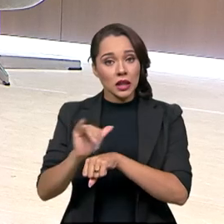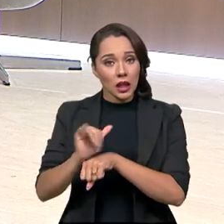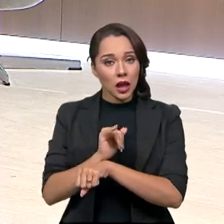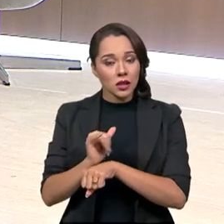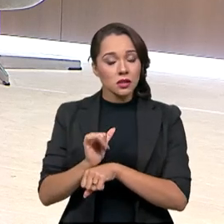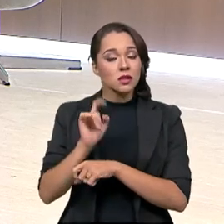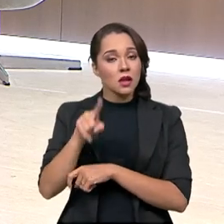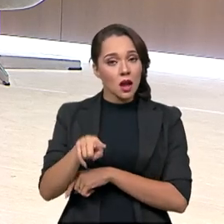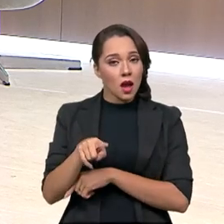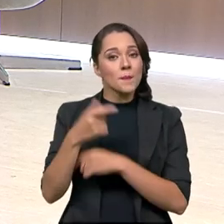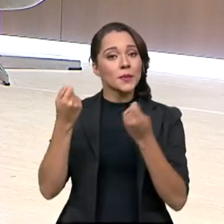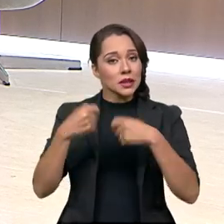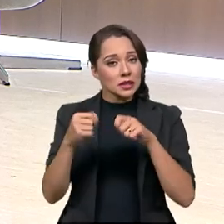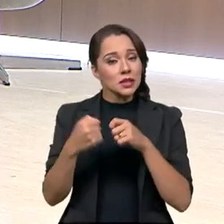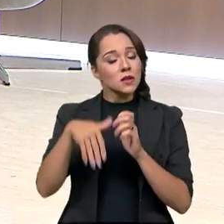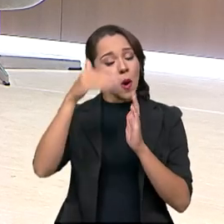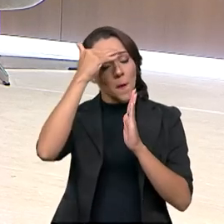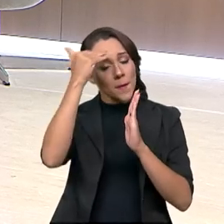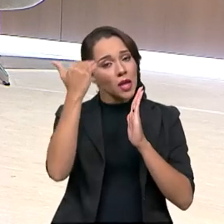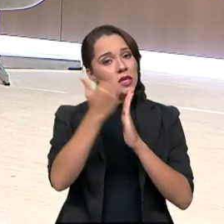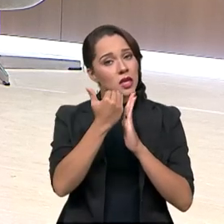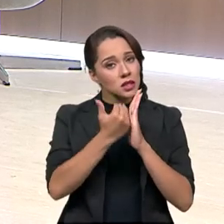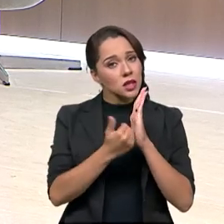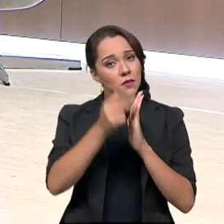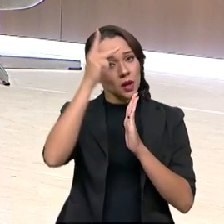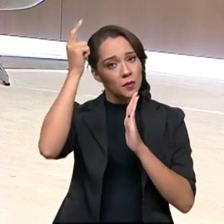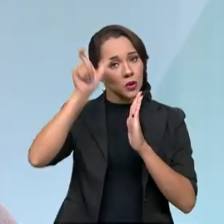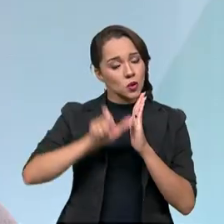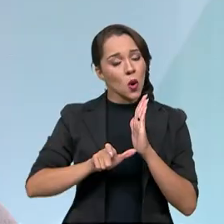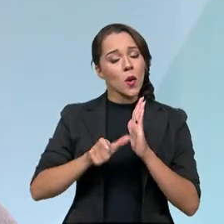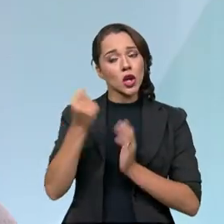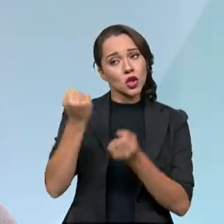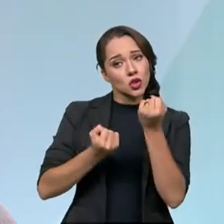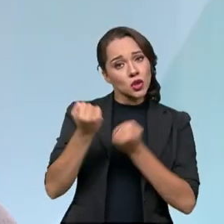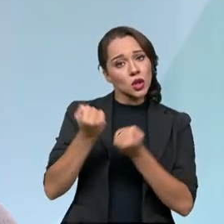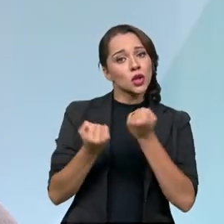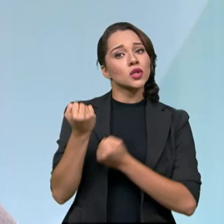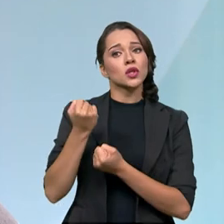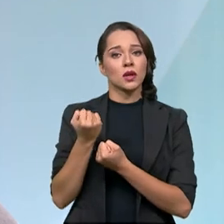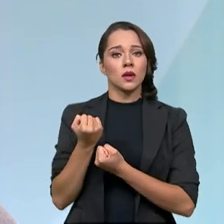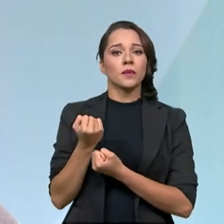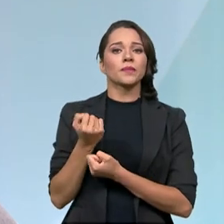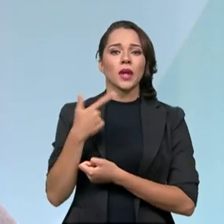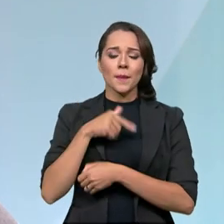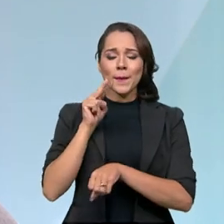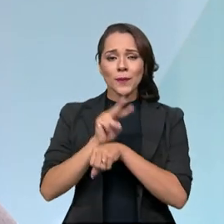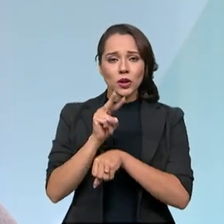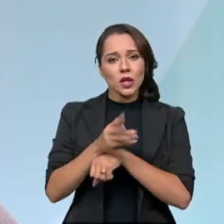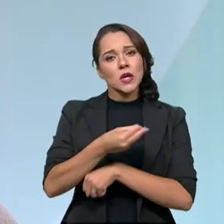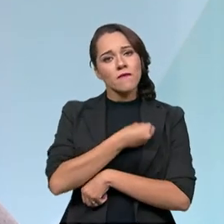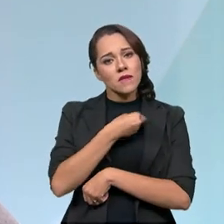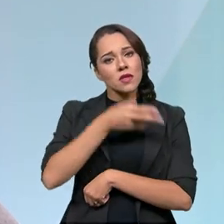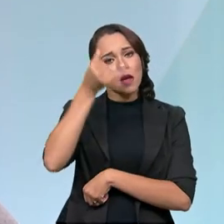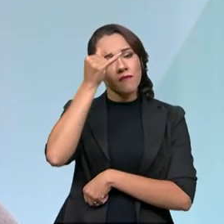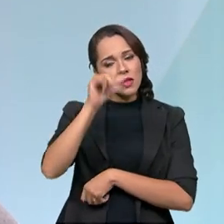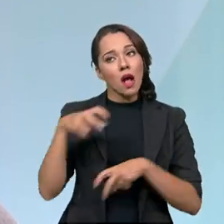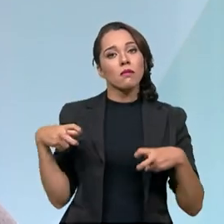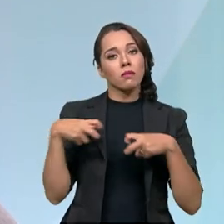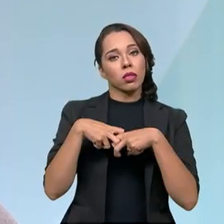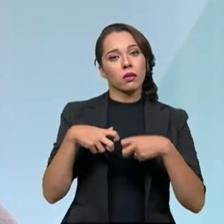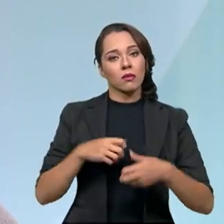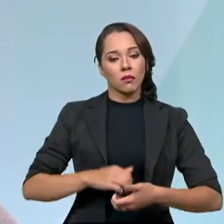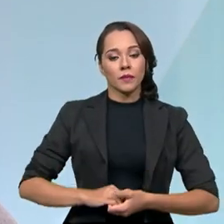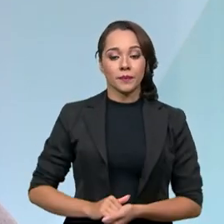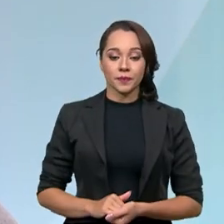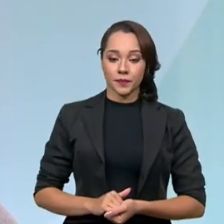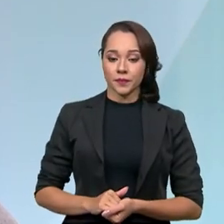são adotadas, devem ser adotadas pelo condutor, de modo a preservar a vida e evitar a ocorrência de acidentes.